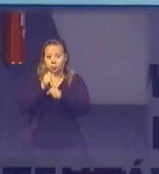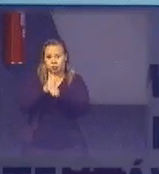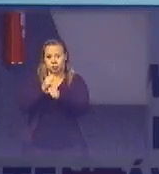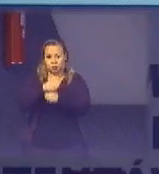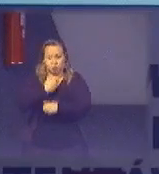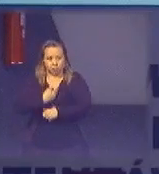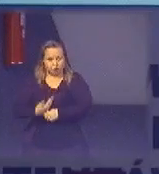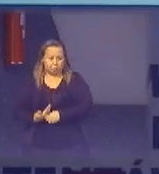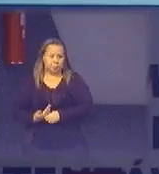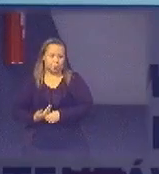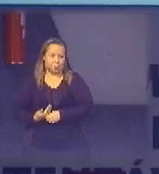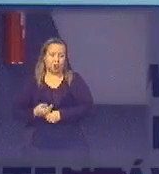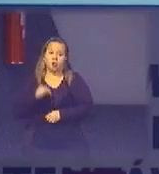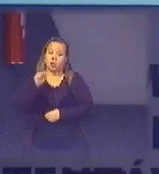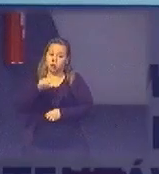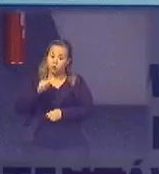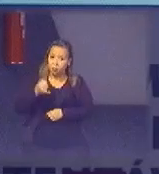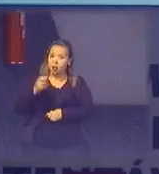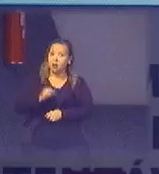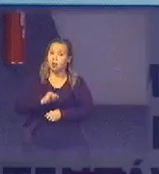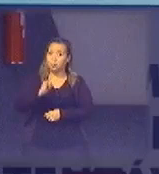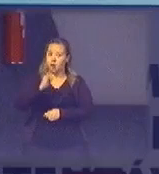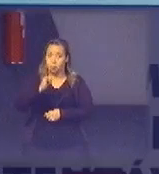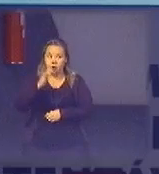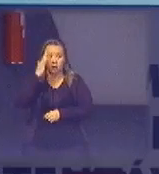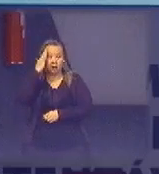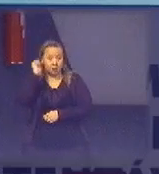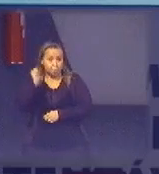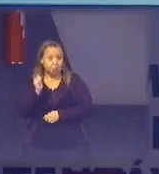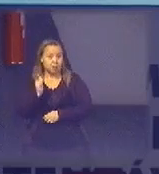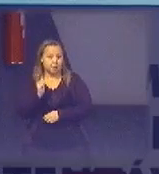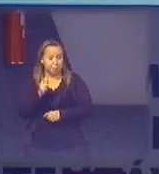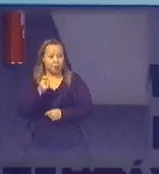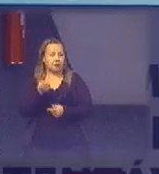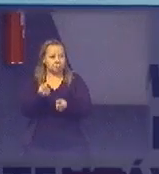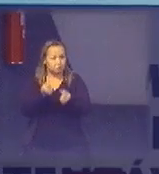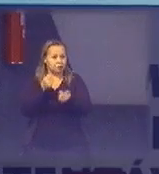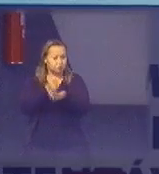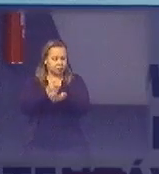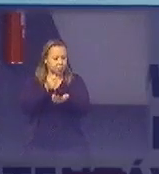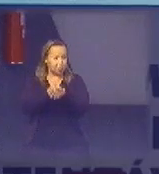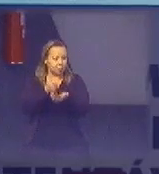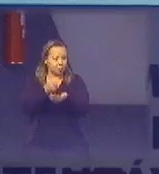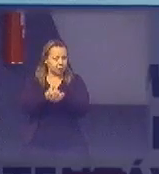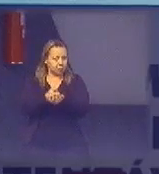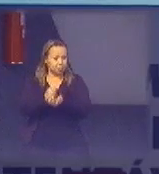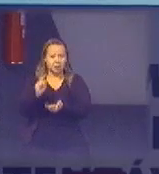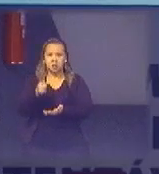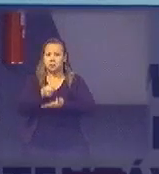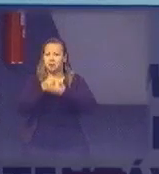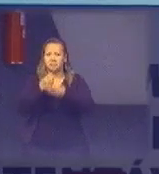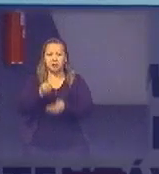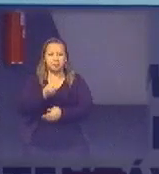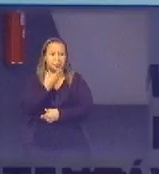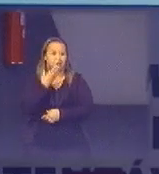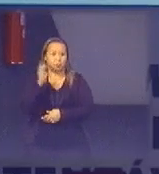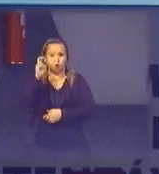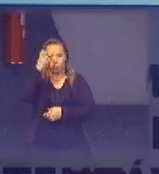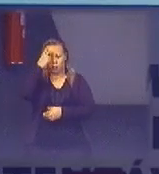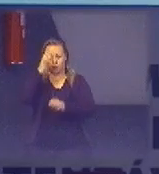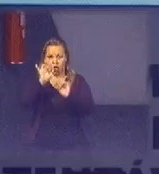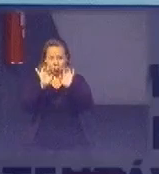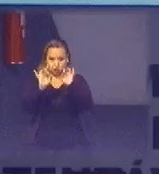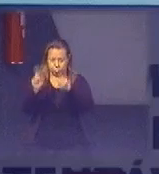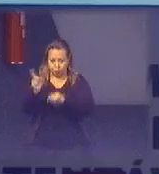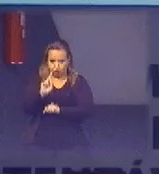do que você está comprando a cultura local até outras coisas não é oferta de benefícios culturais só não eu acho que